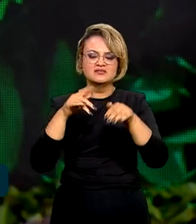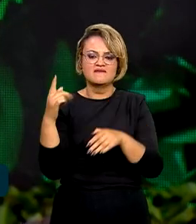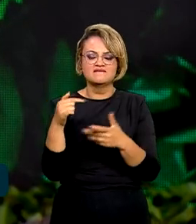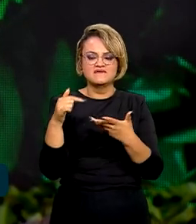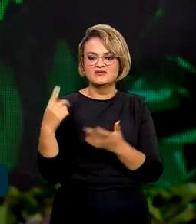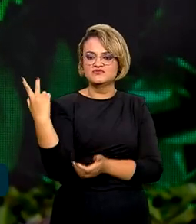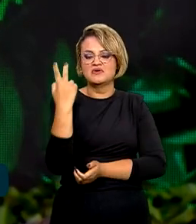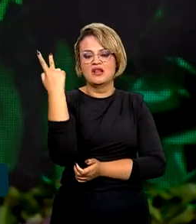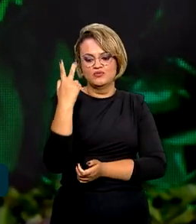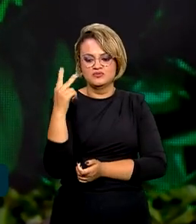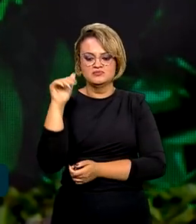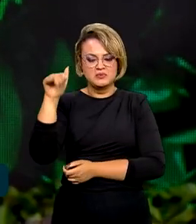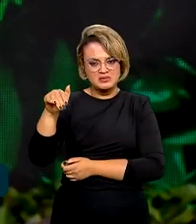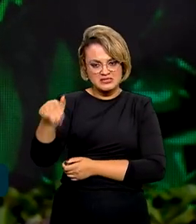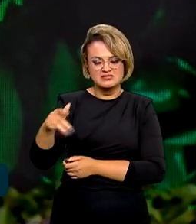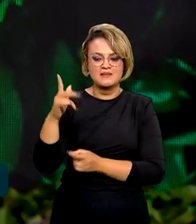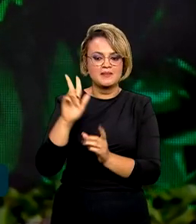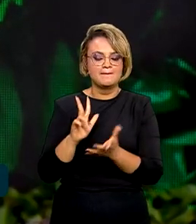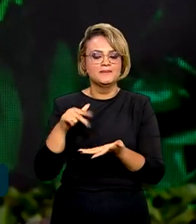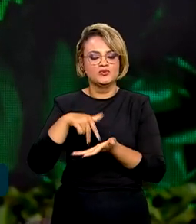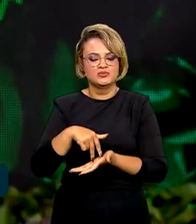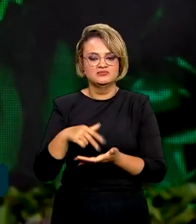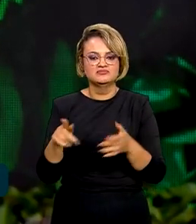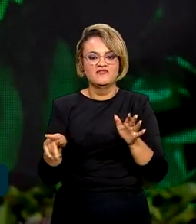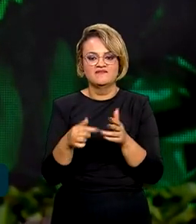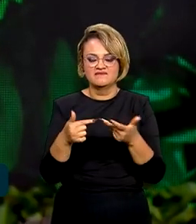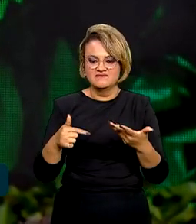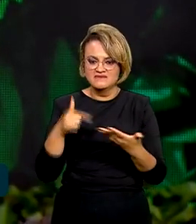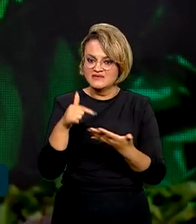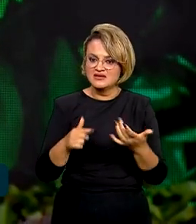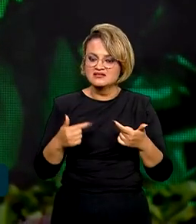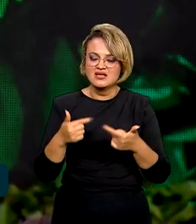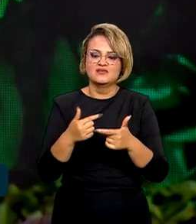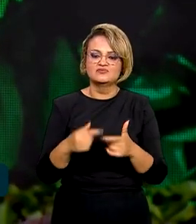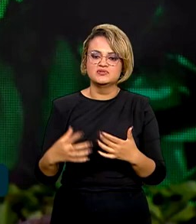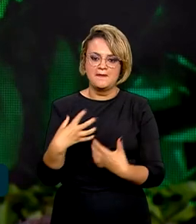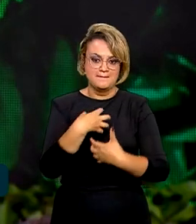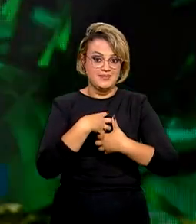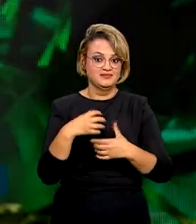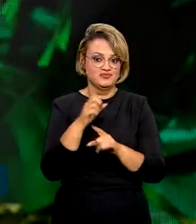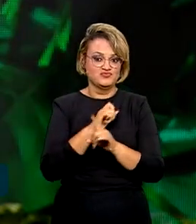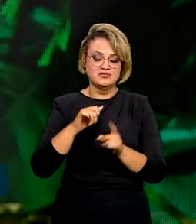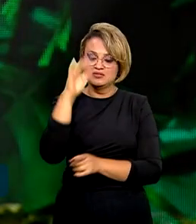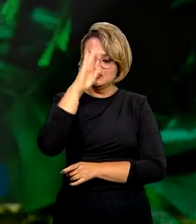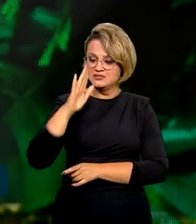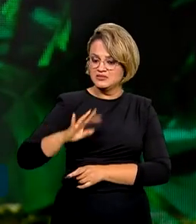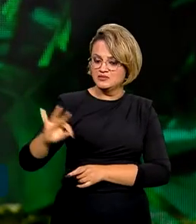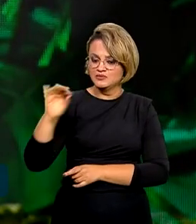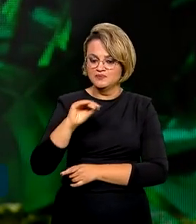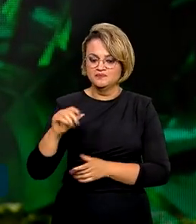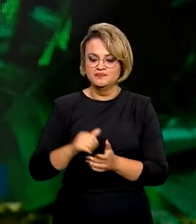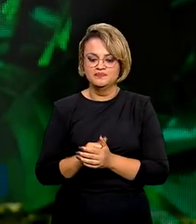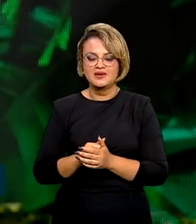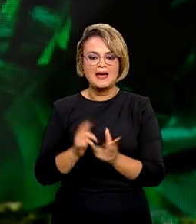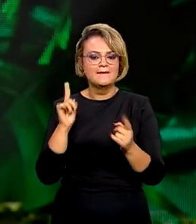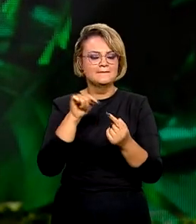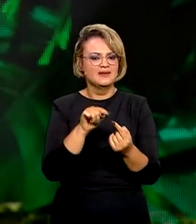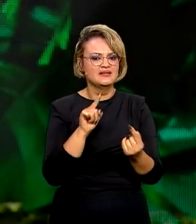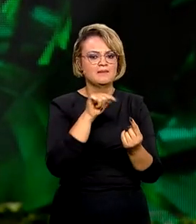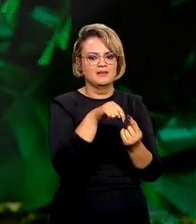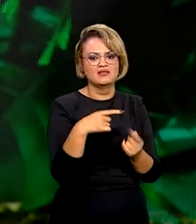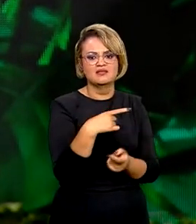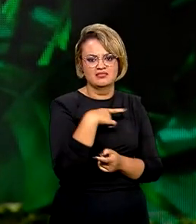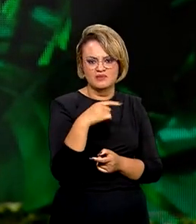valor que nos cerca a protagonizar iniciativas que impactem toda a sociedade brasileira. As metas ambiciosas desses